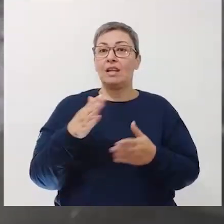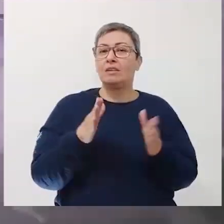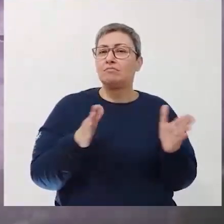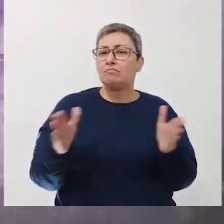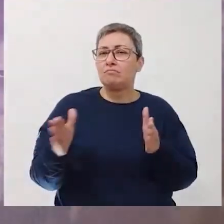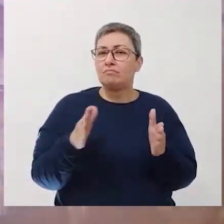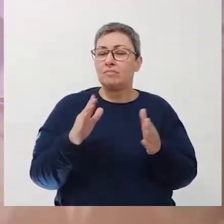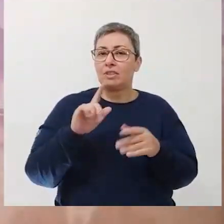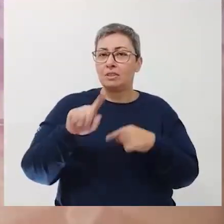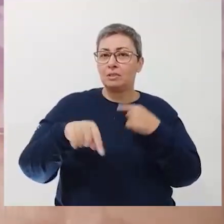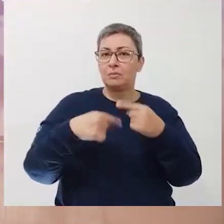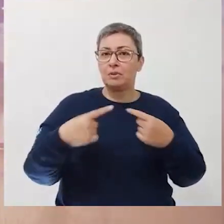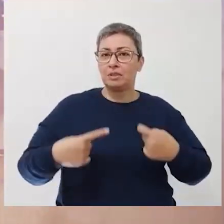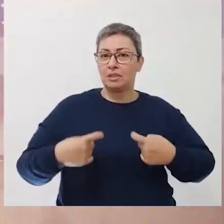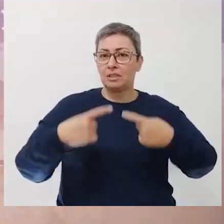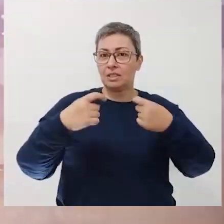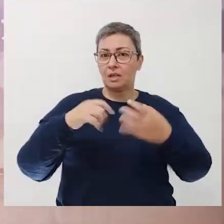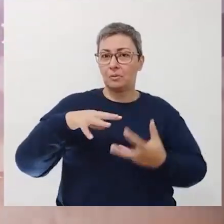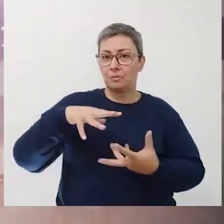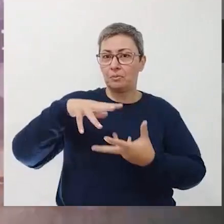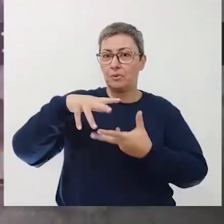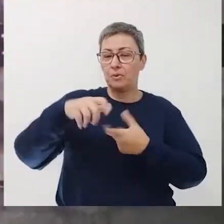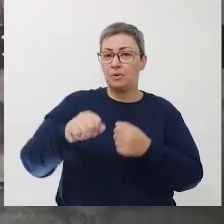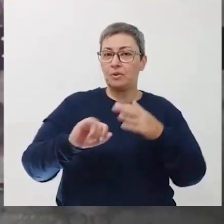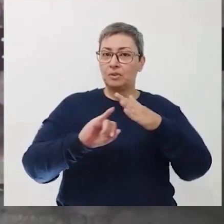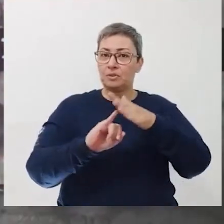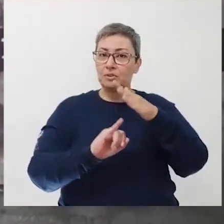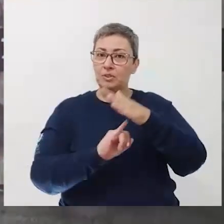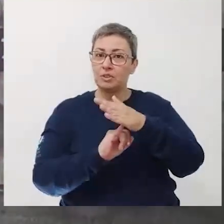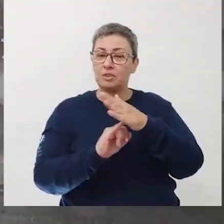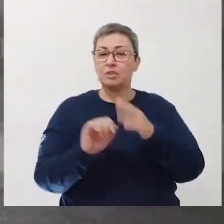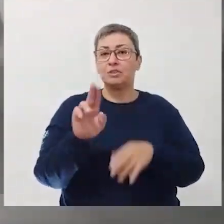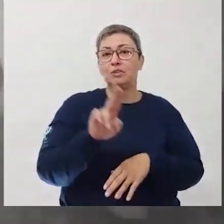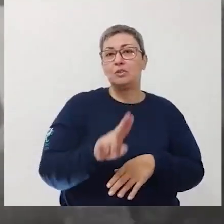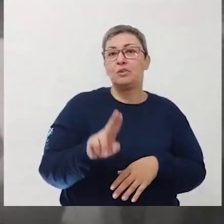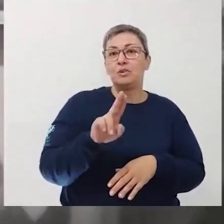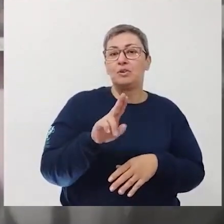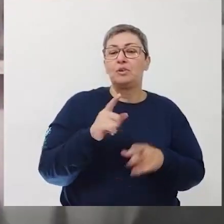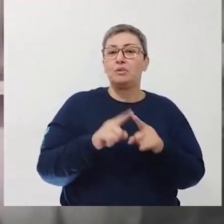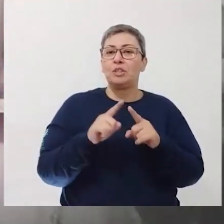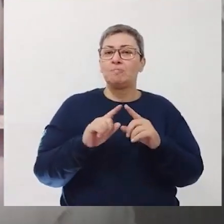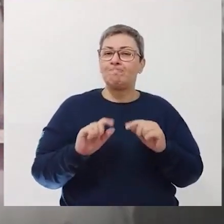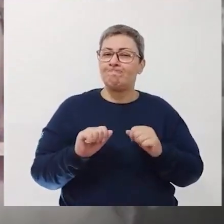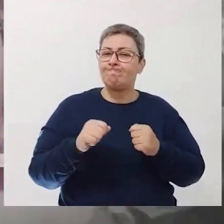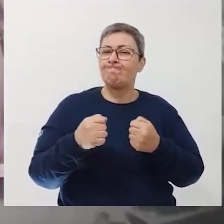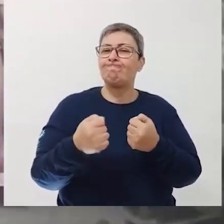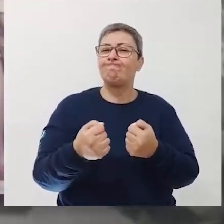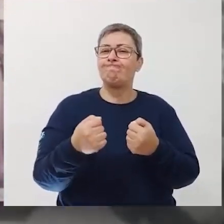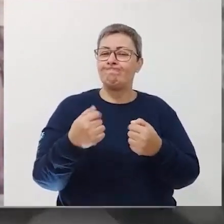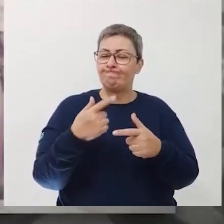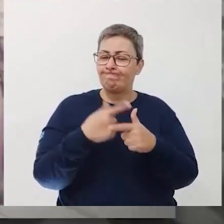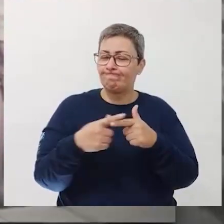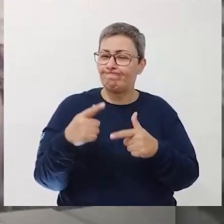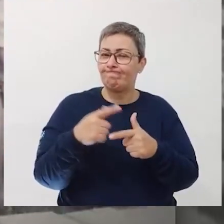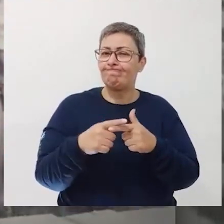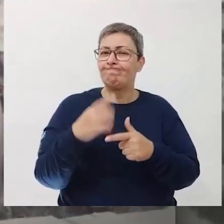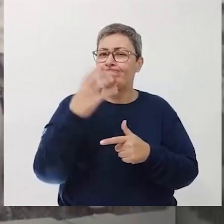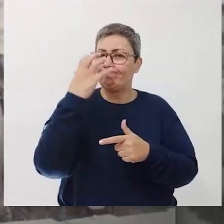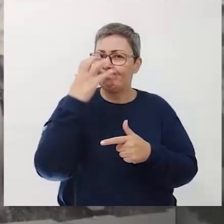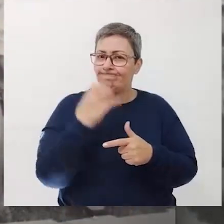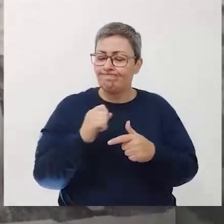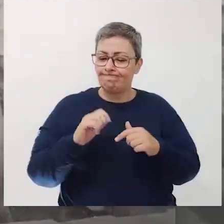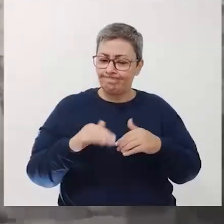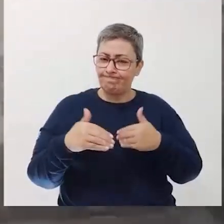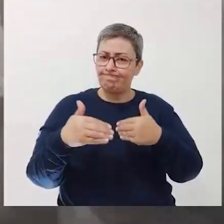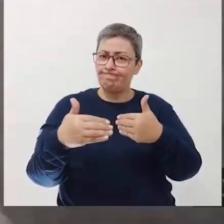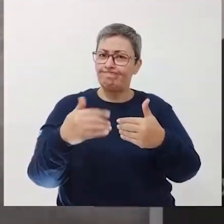Nessa época, após a Segunda Guerra Mundial, os institutos e universidades brasileiros enfrentavam uma crise muito séria, que